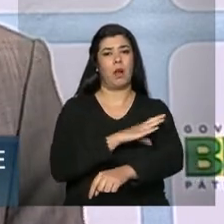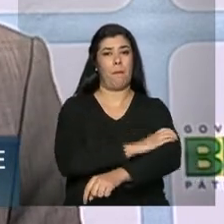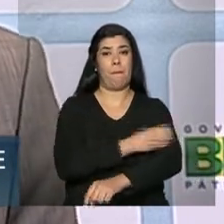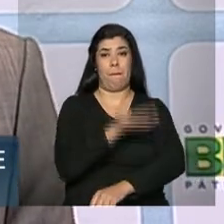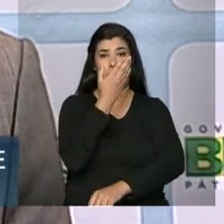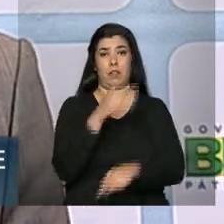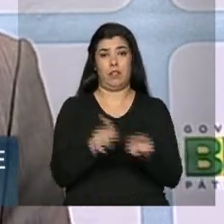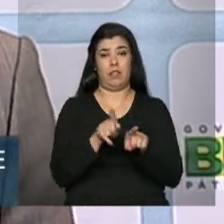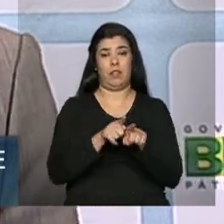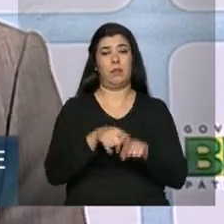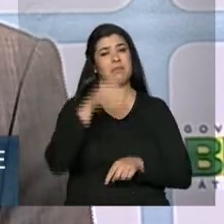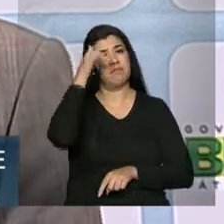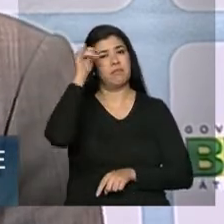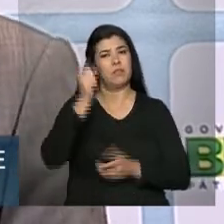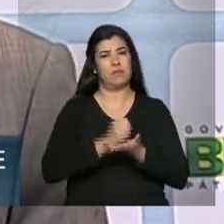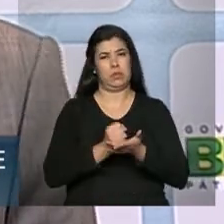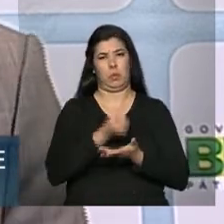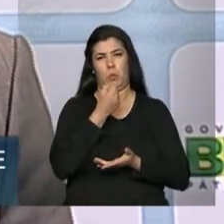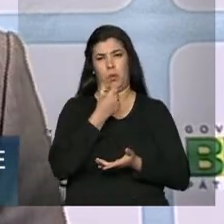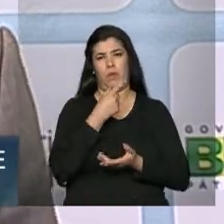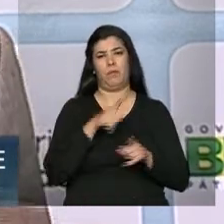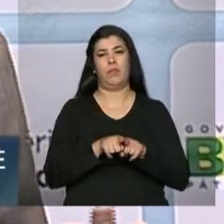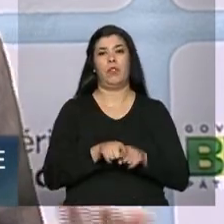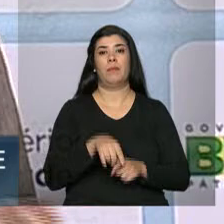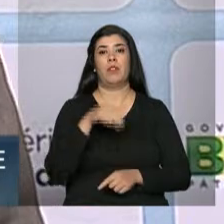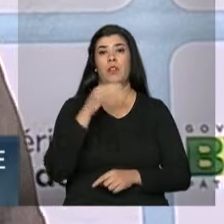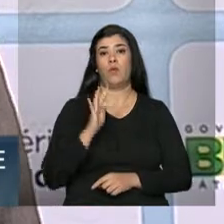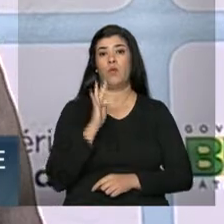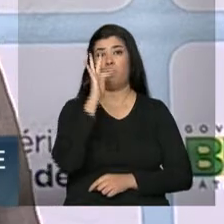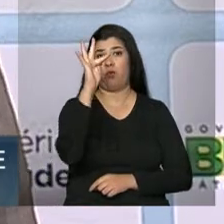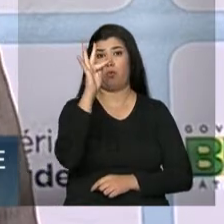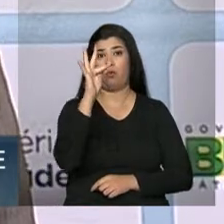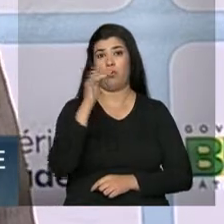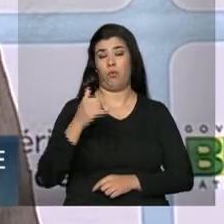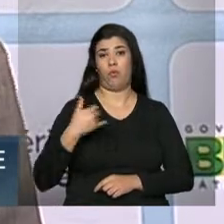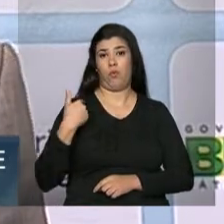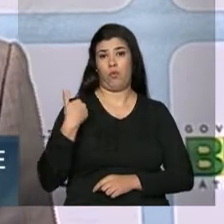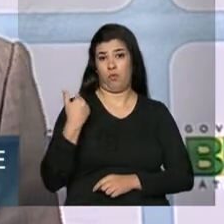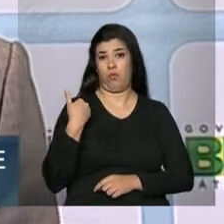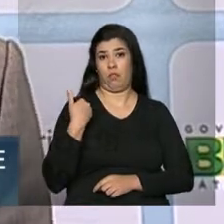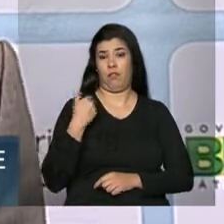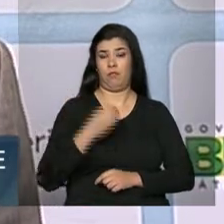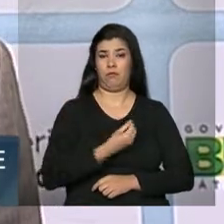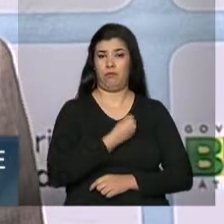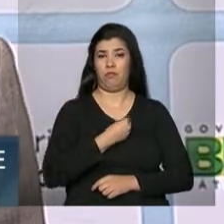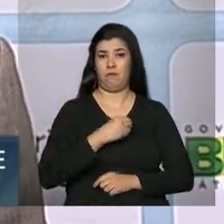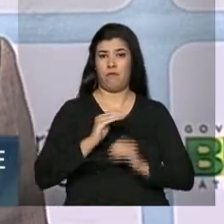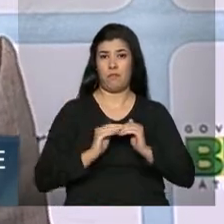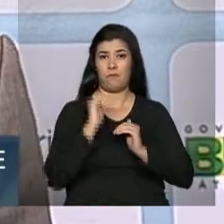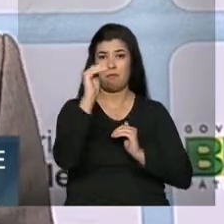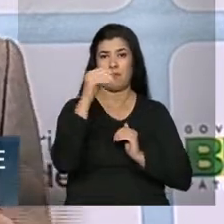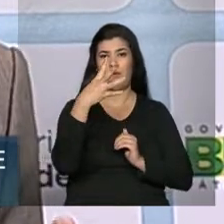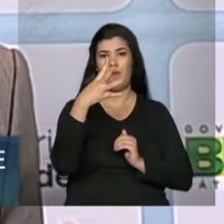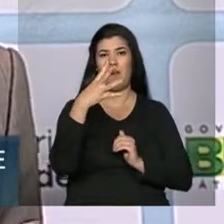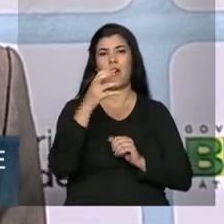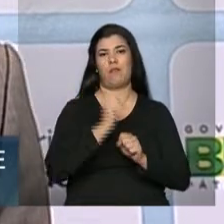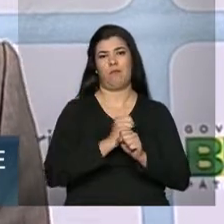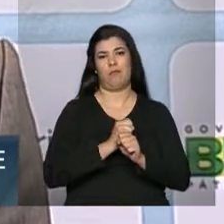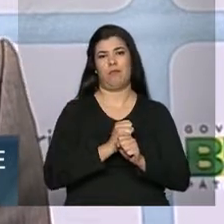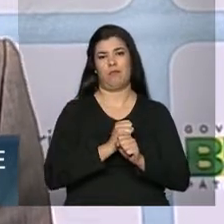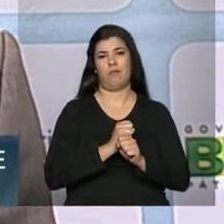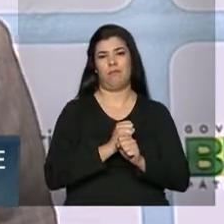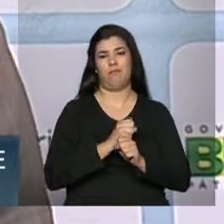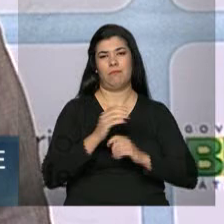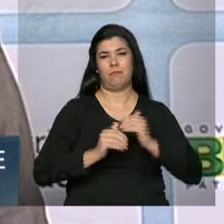Portanto, é muito importante. Aumenta em quatro anos a expectativa média de vida. Então, nós não estamos falando de alguma coisa difícil de